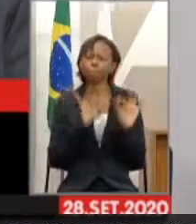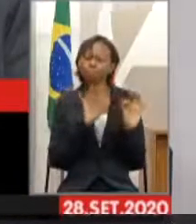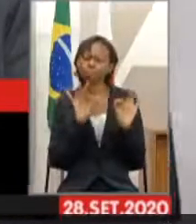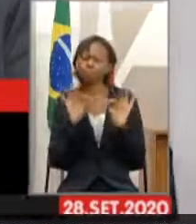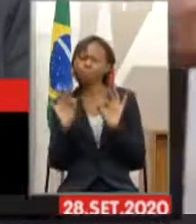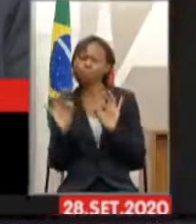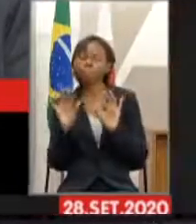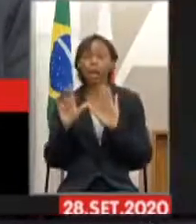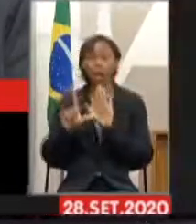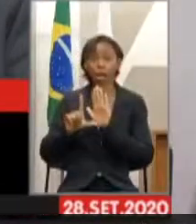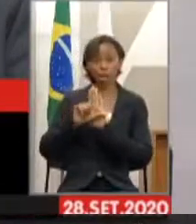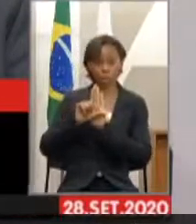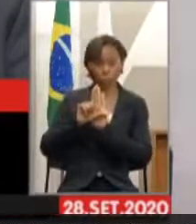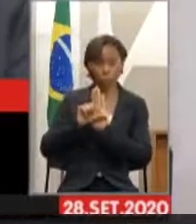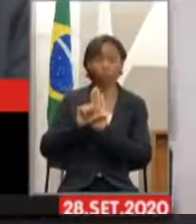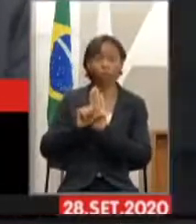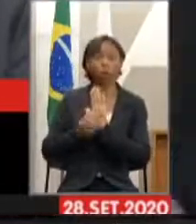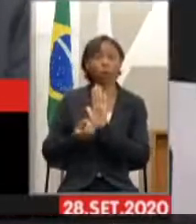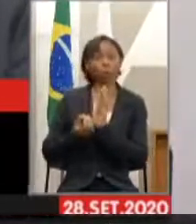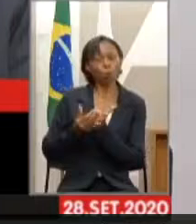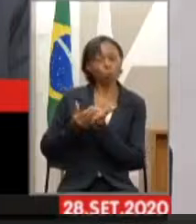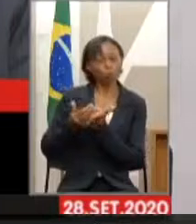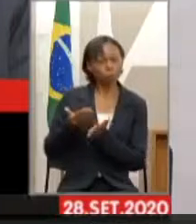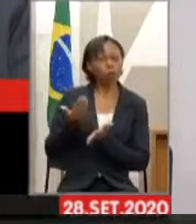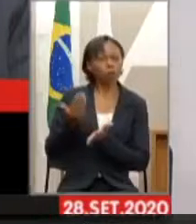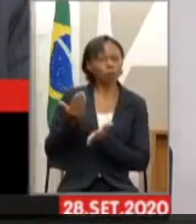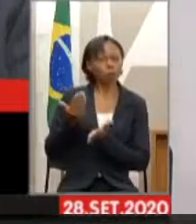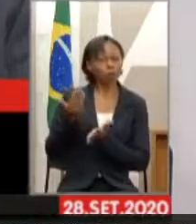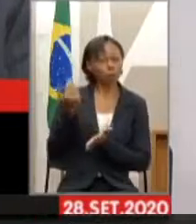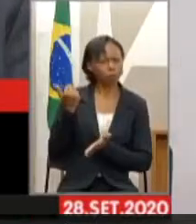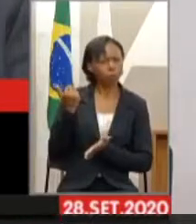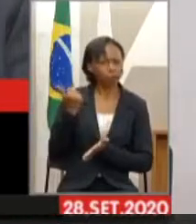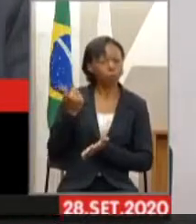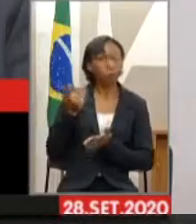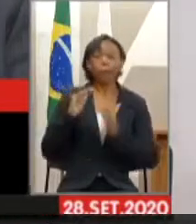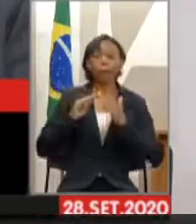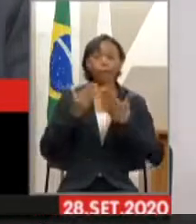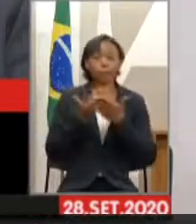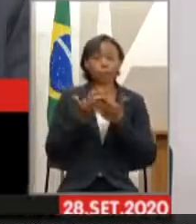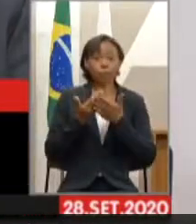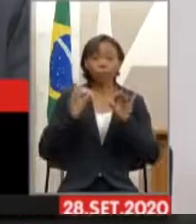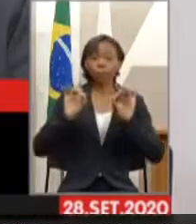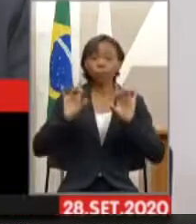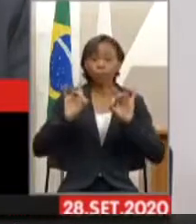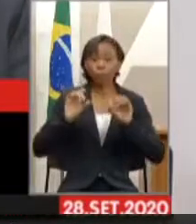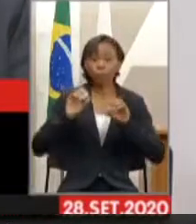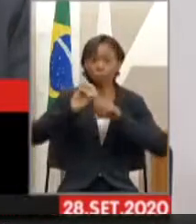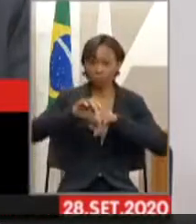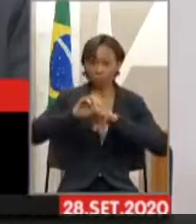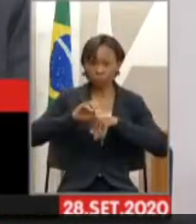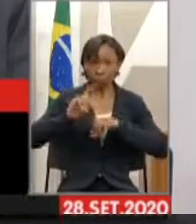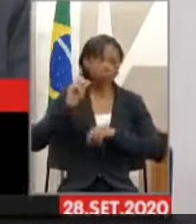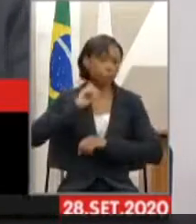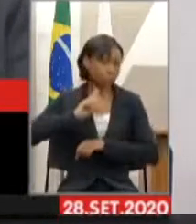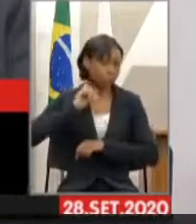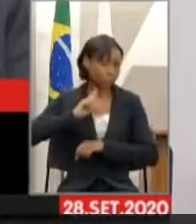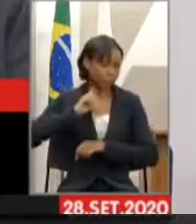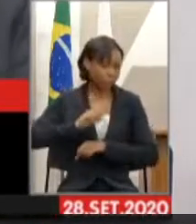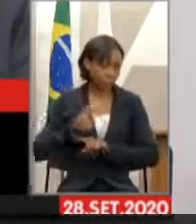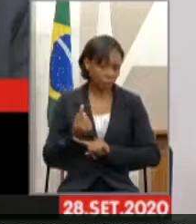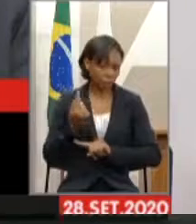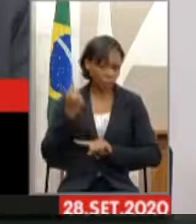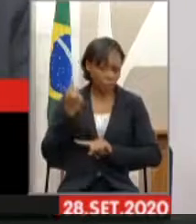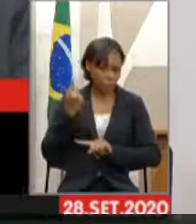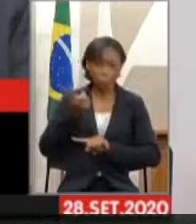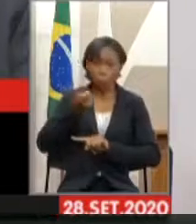legislatura começou, a Escola Especial Ensino Minas Gerais, ele estava fadado ao